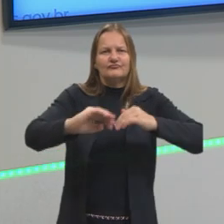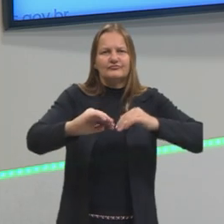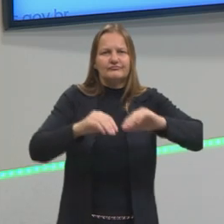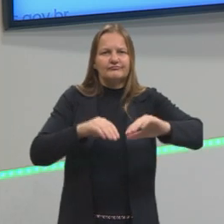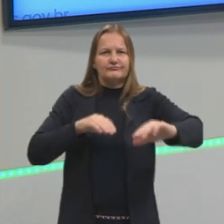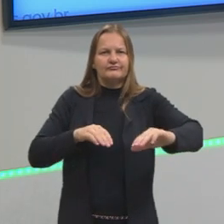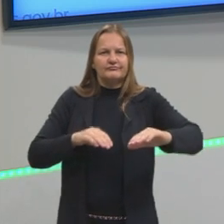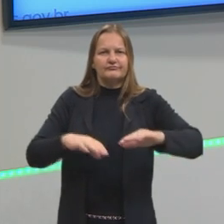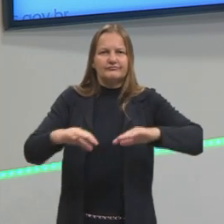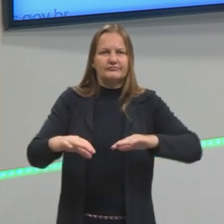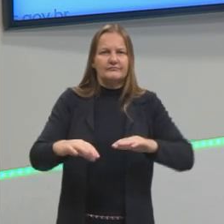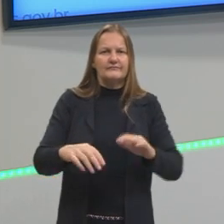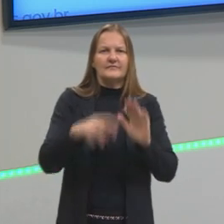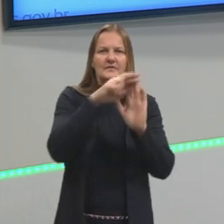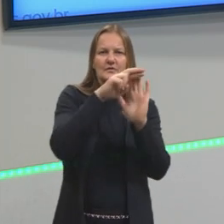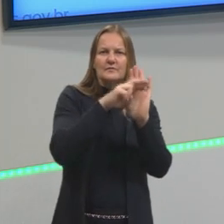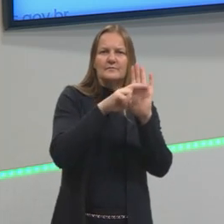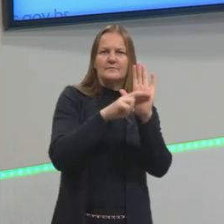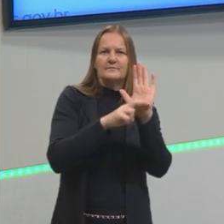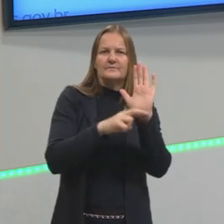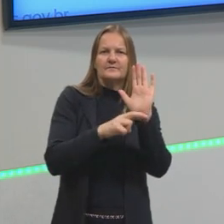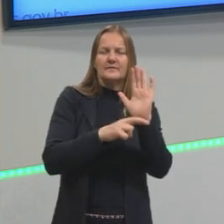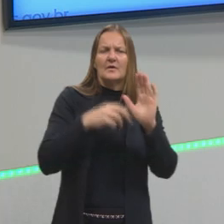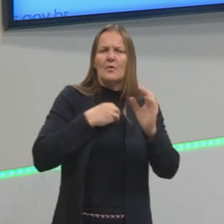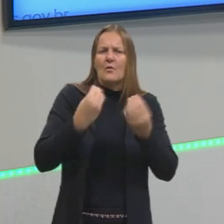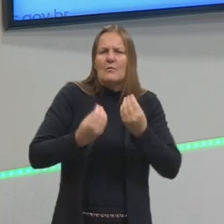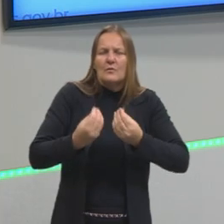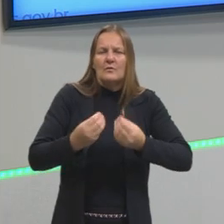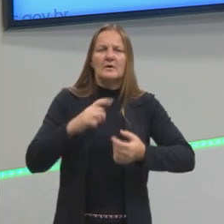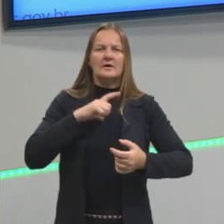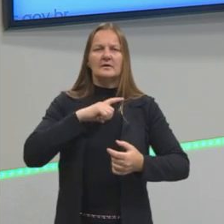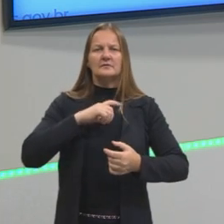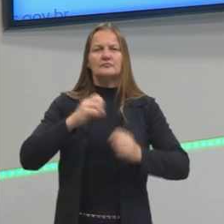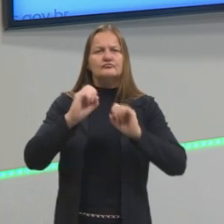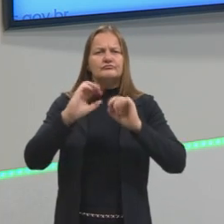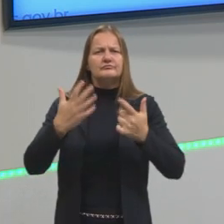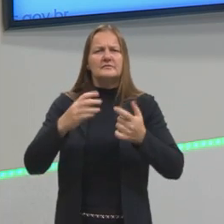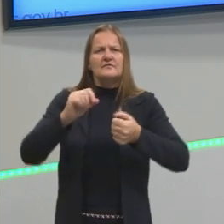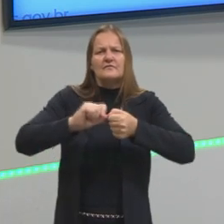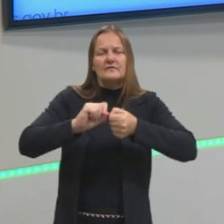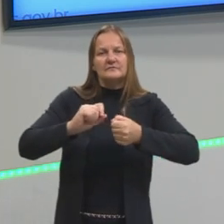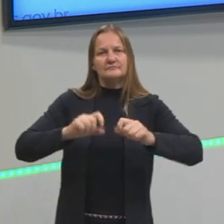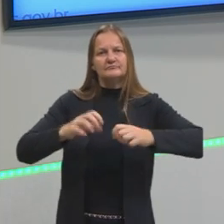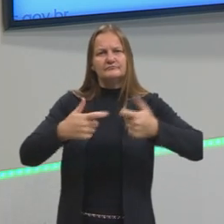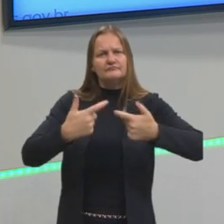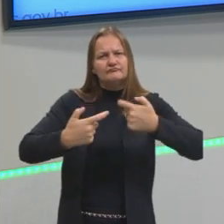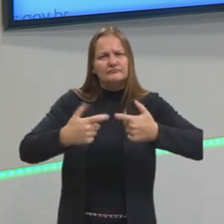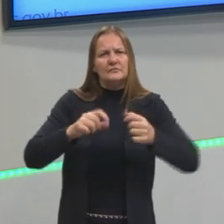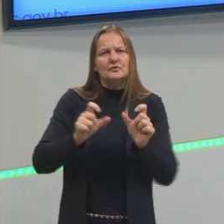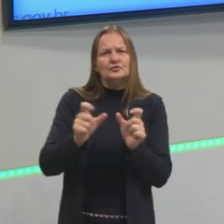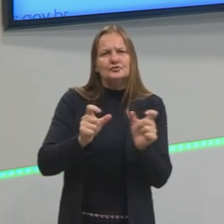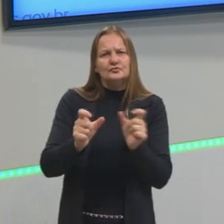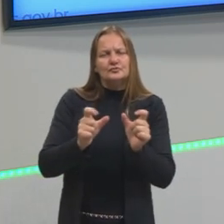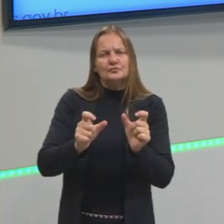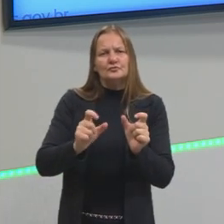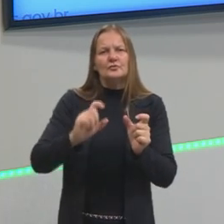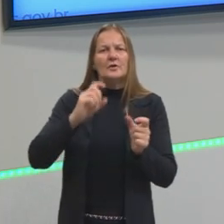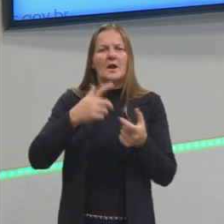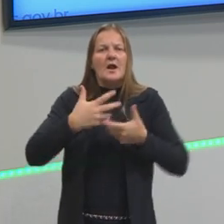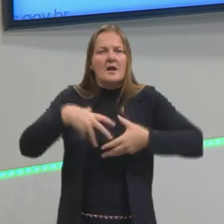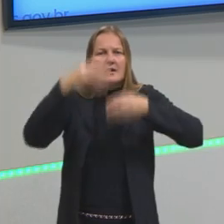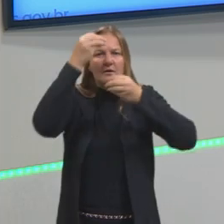gente vai ter esse jogo de xadrez com espaços. A gente vai poder fazer esses jogos de linguagem para